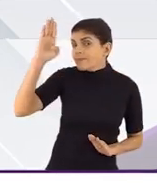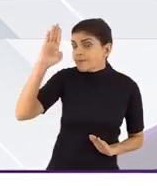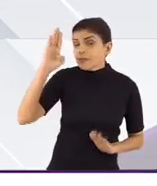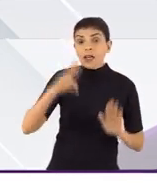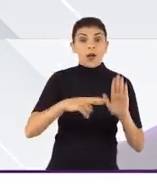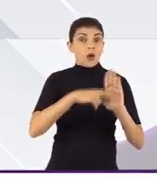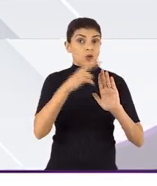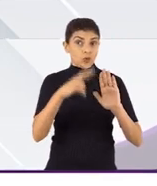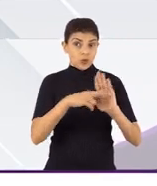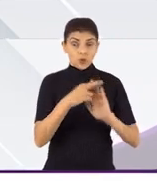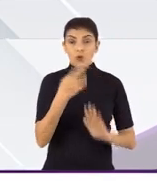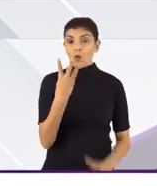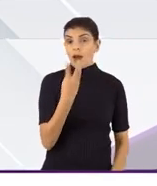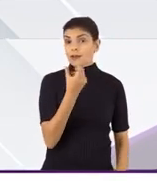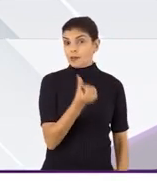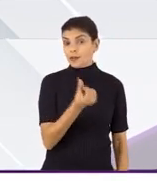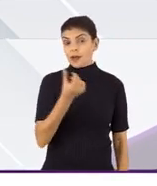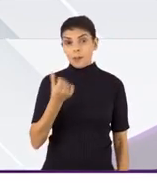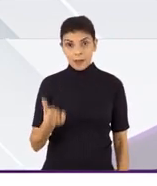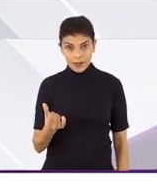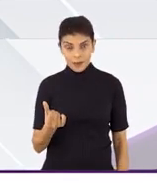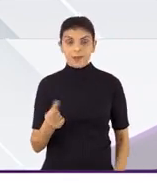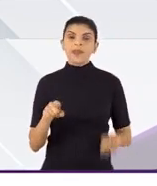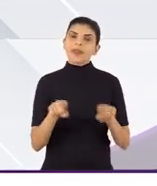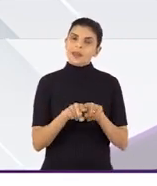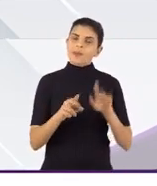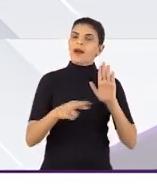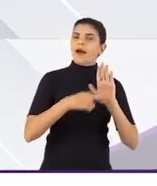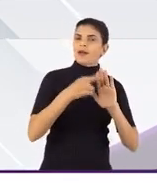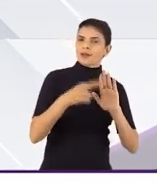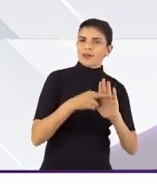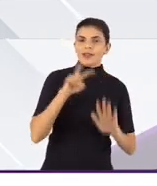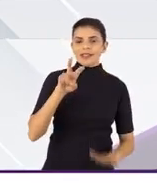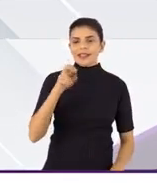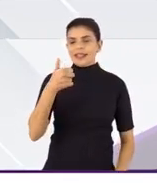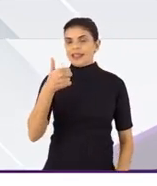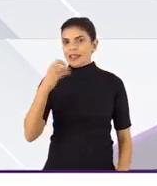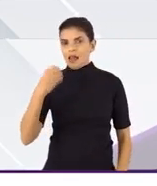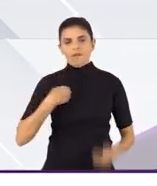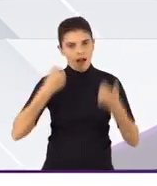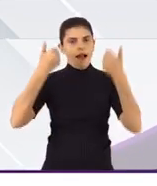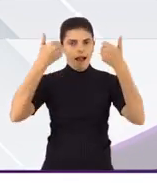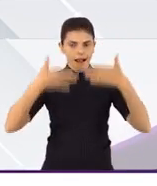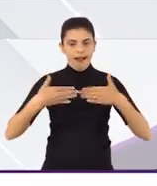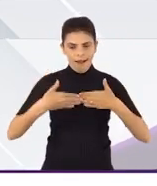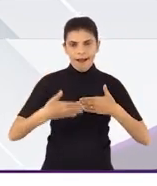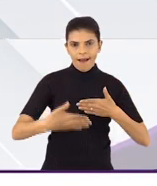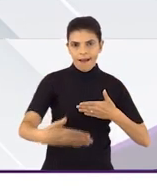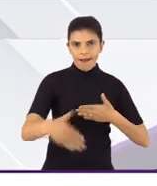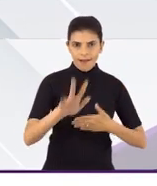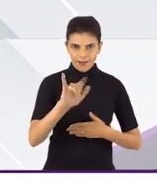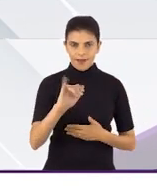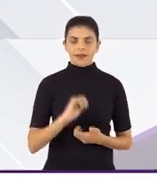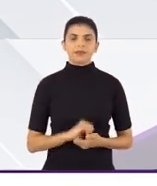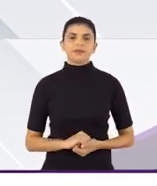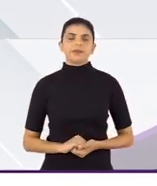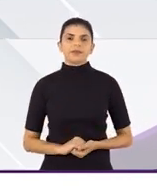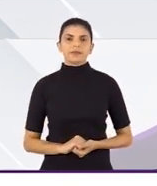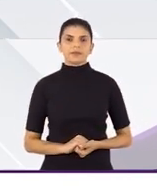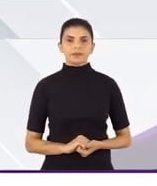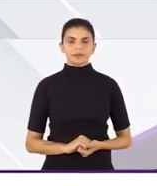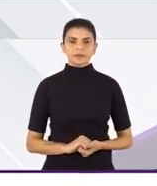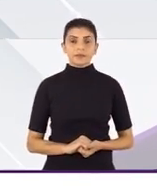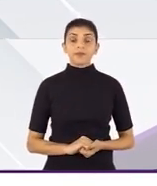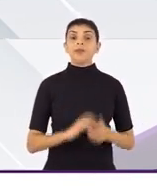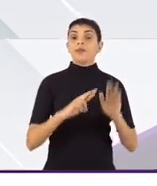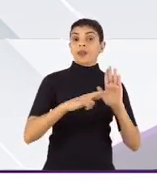principalmente esta resolução 4.66 e a resolução 510, que eu vou falar em